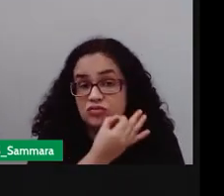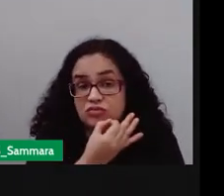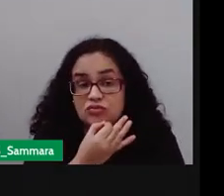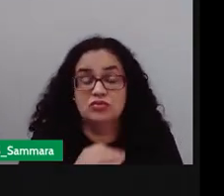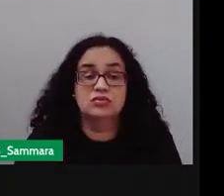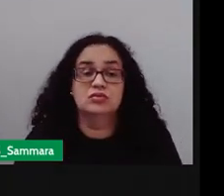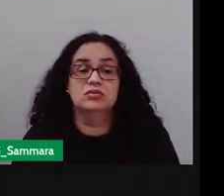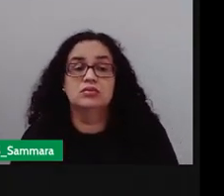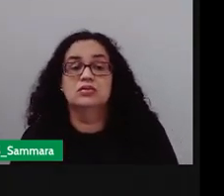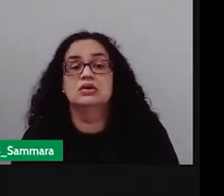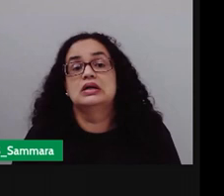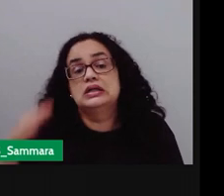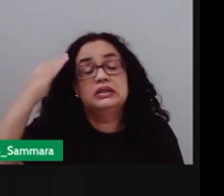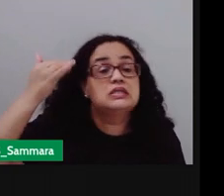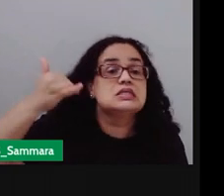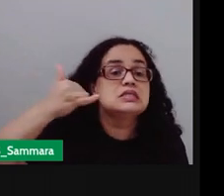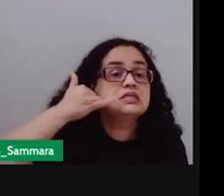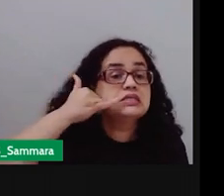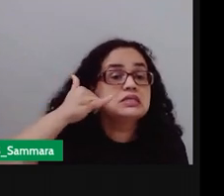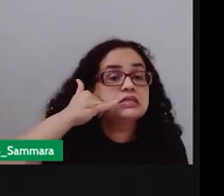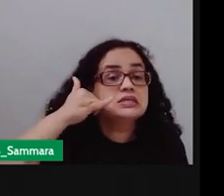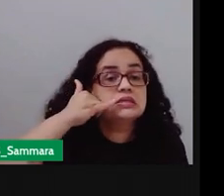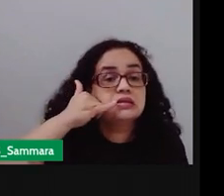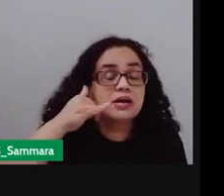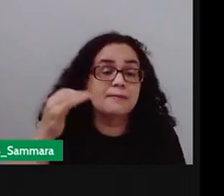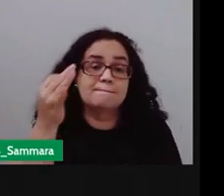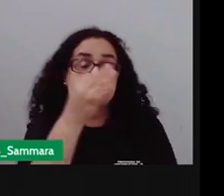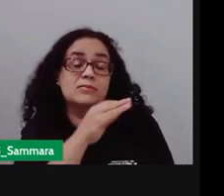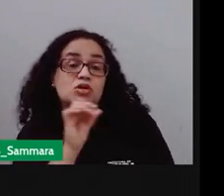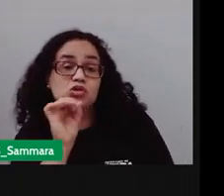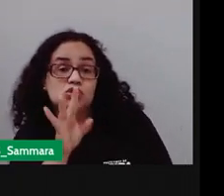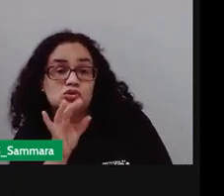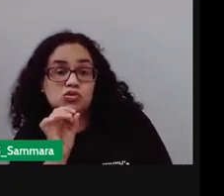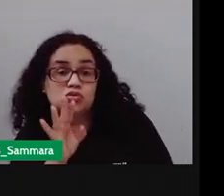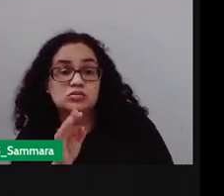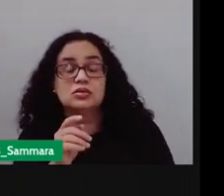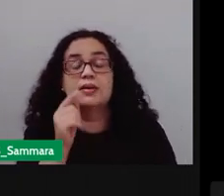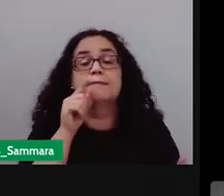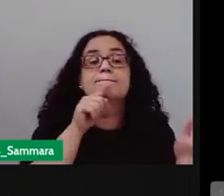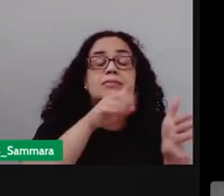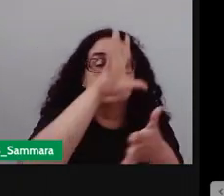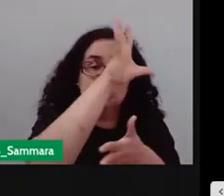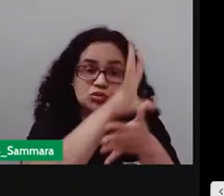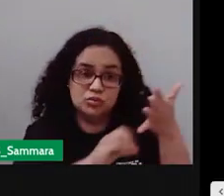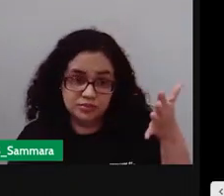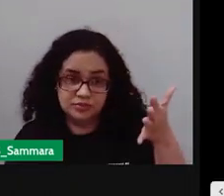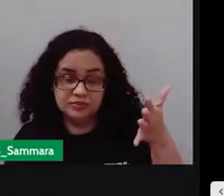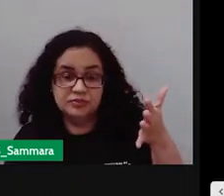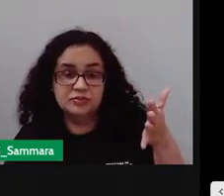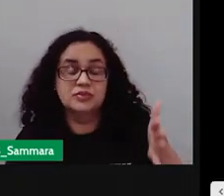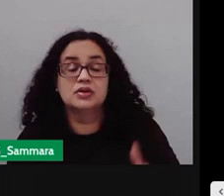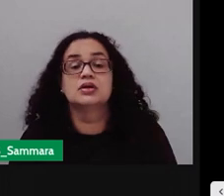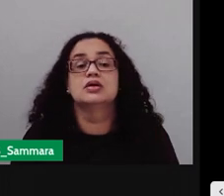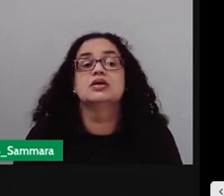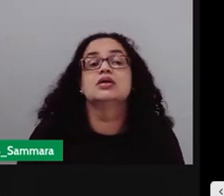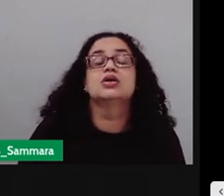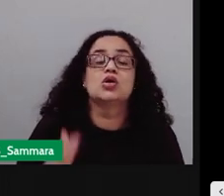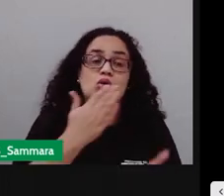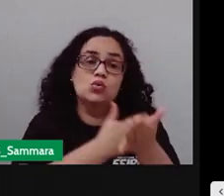baixar pra quem tem celular pra quem não tem pode o que só fazer as anotações e aí você vai estar